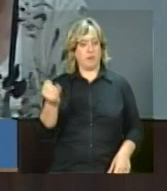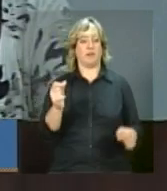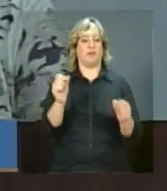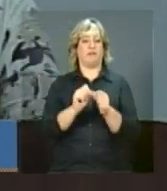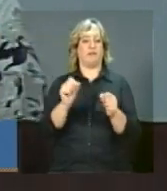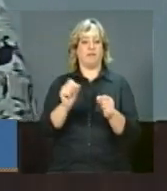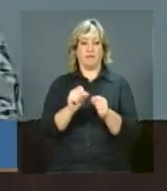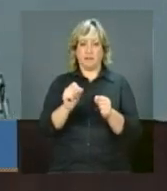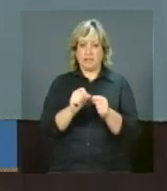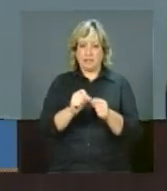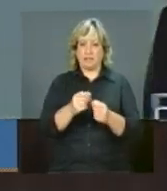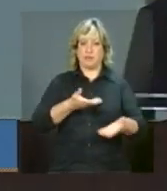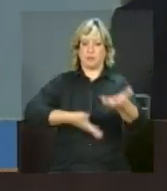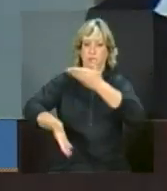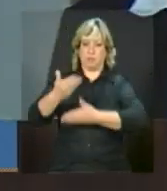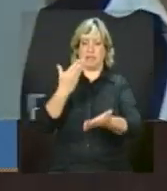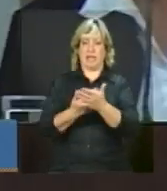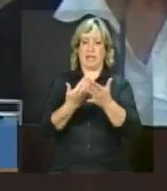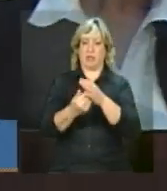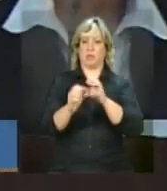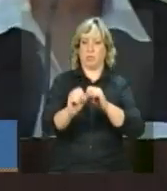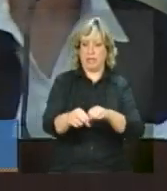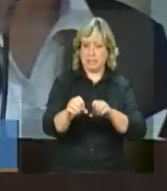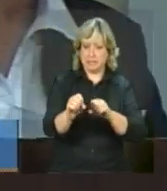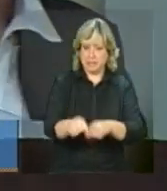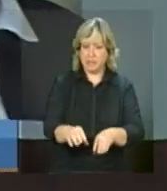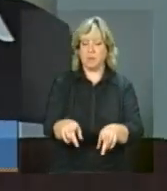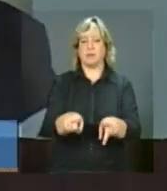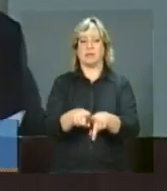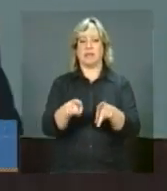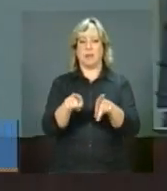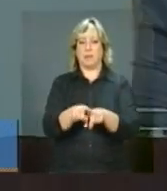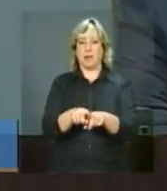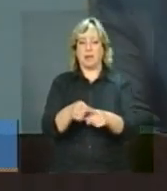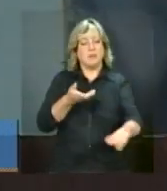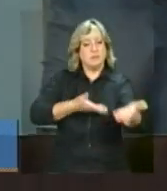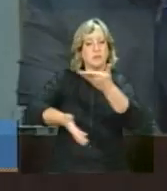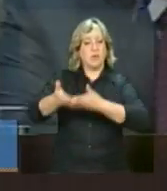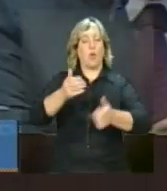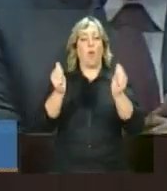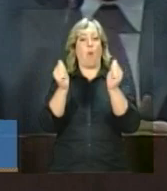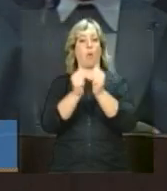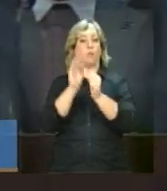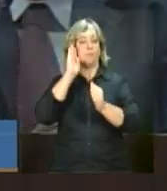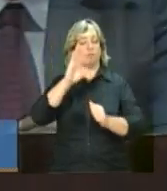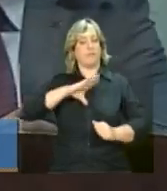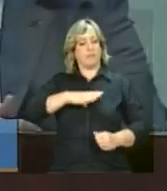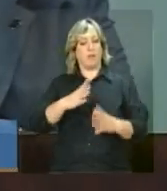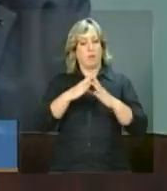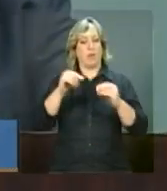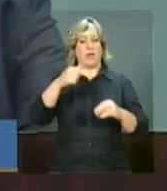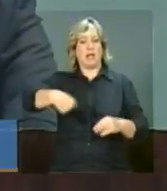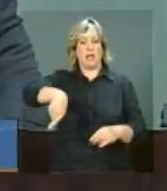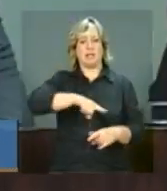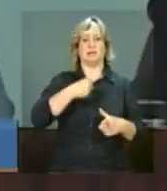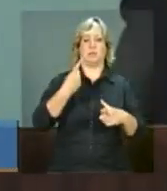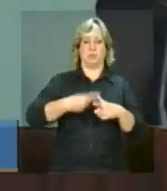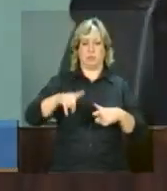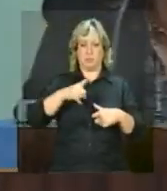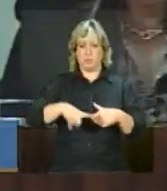uma ação da educação que dialoga com o enfrentamento de situações